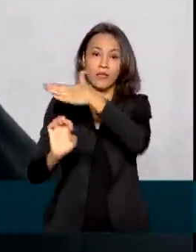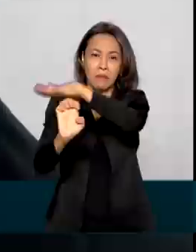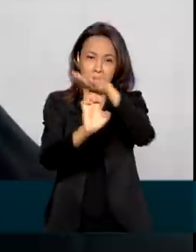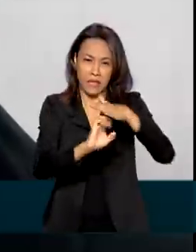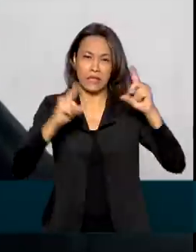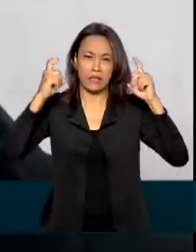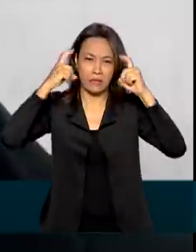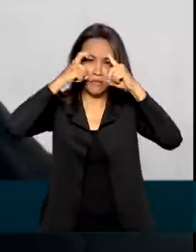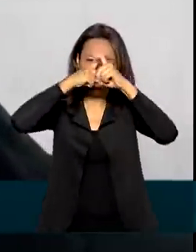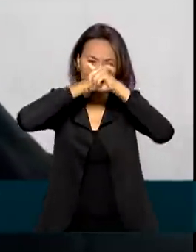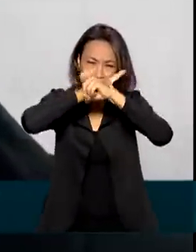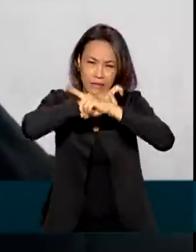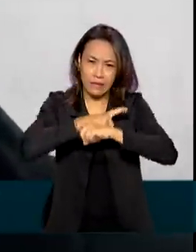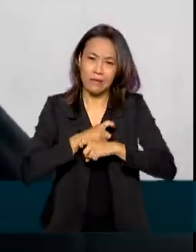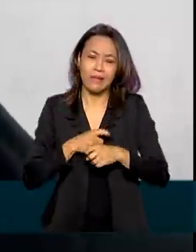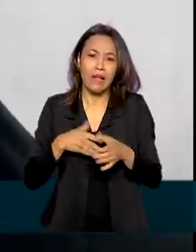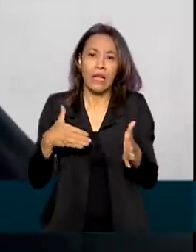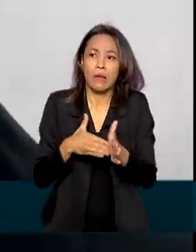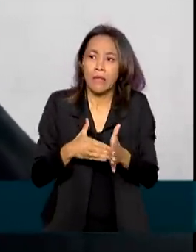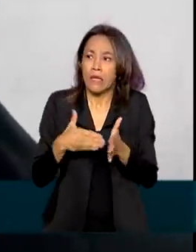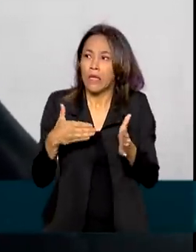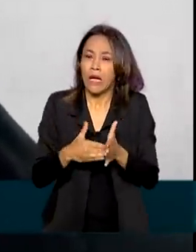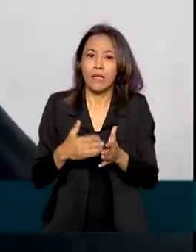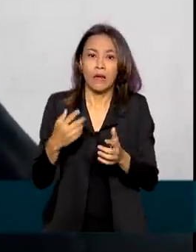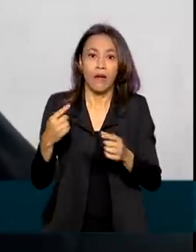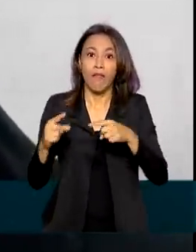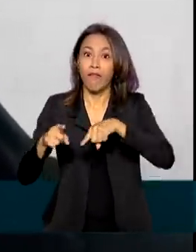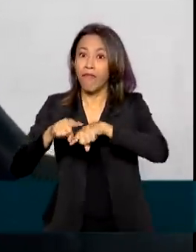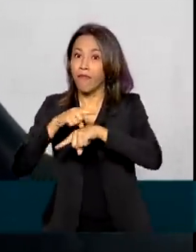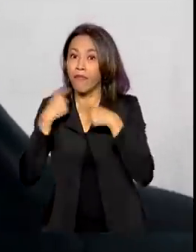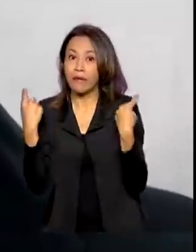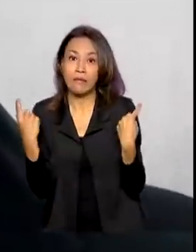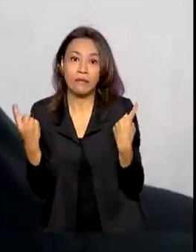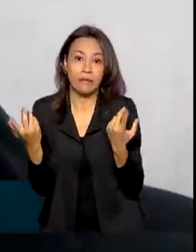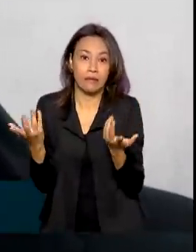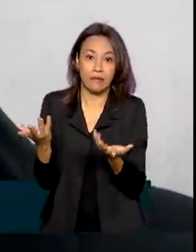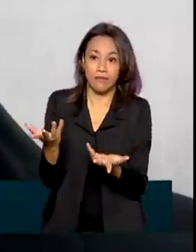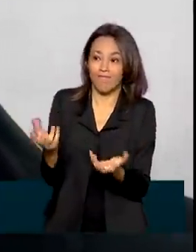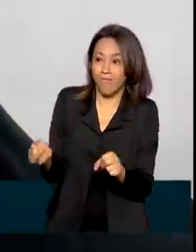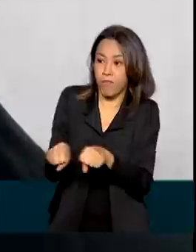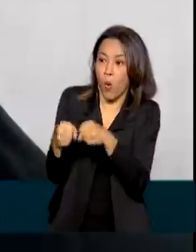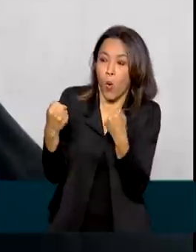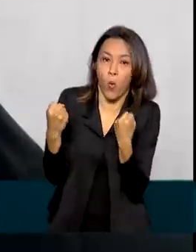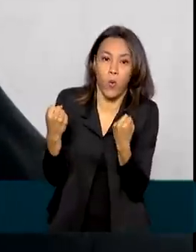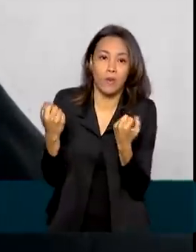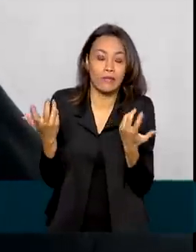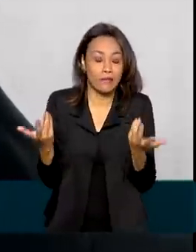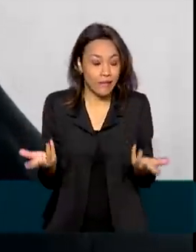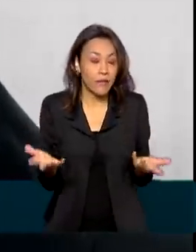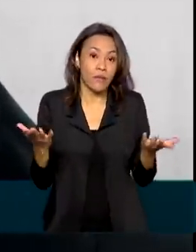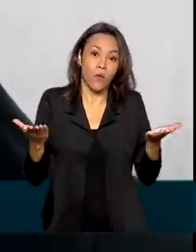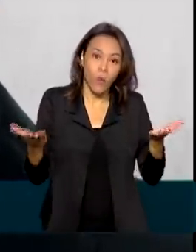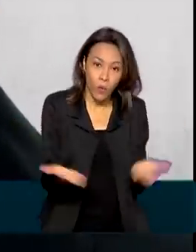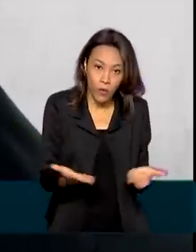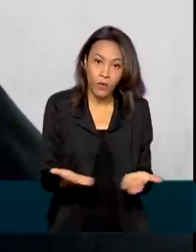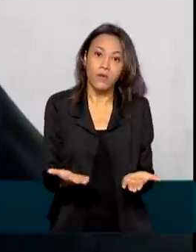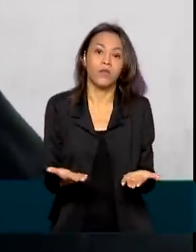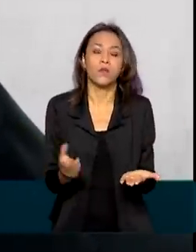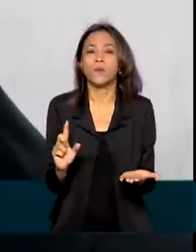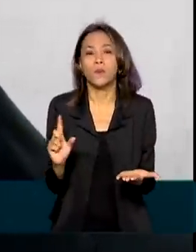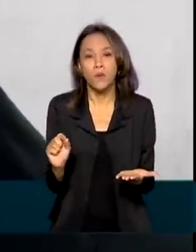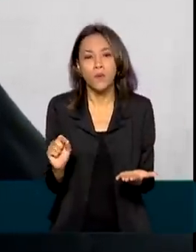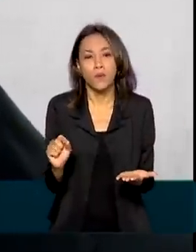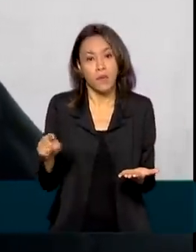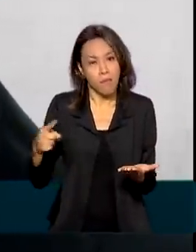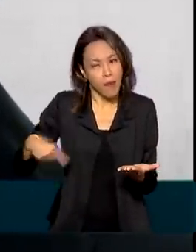limitadas à falência e o processo de concordata antigos. Então, hoje, esses procedimentos, o